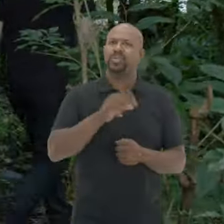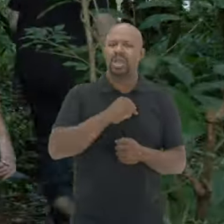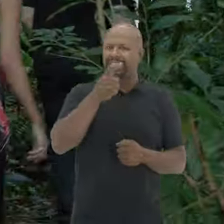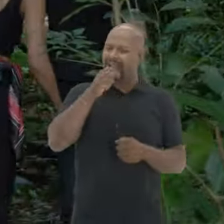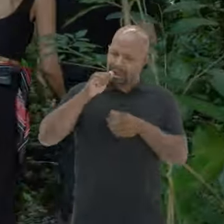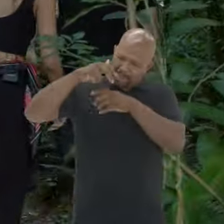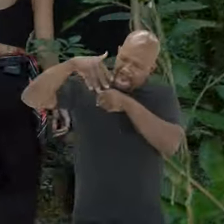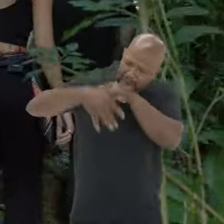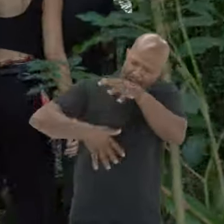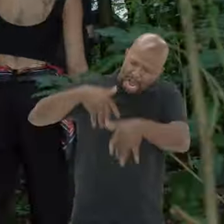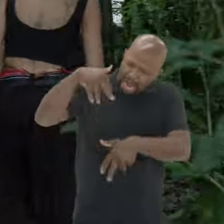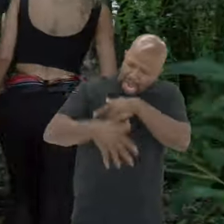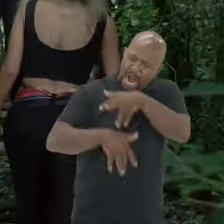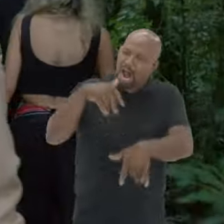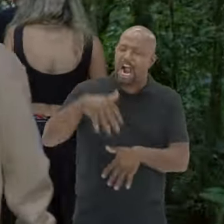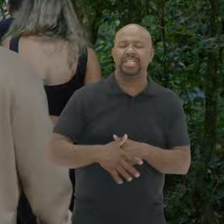Nossa, olha a água caindo lá